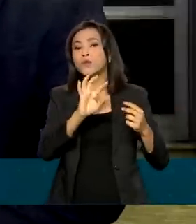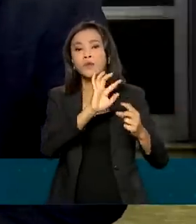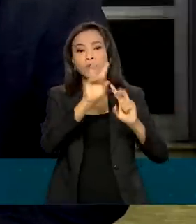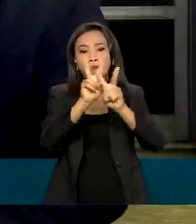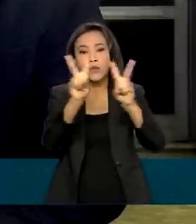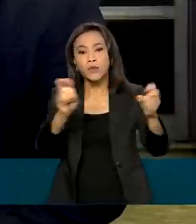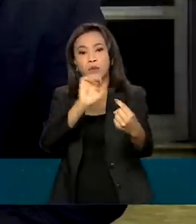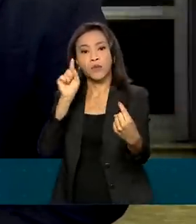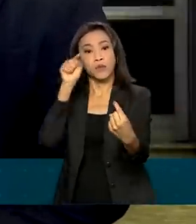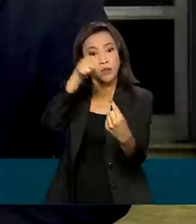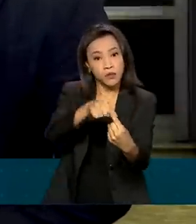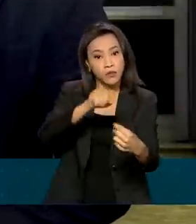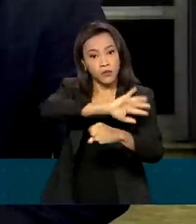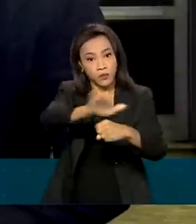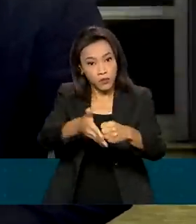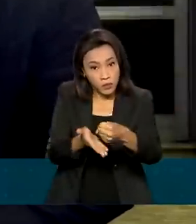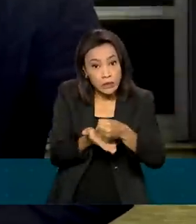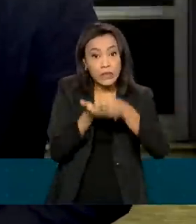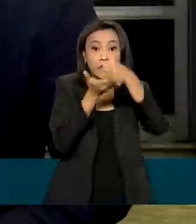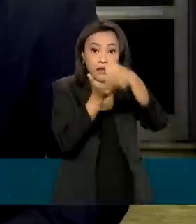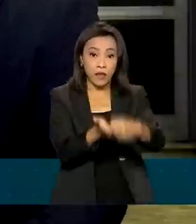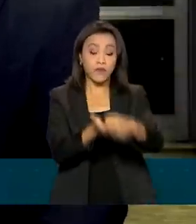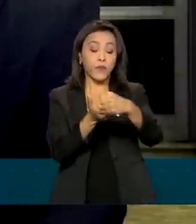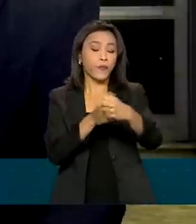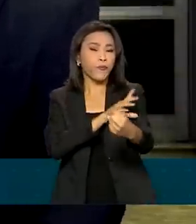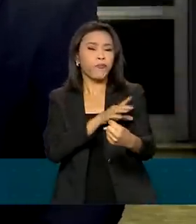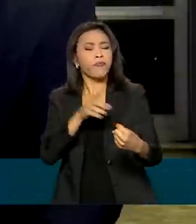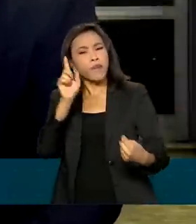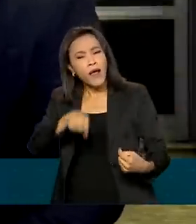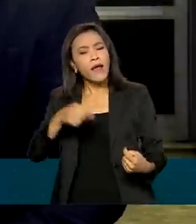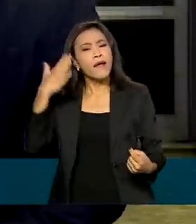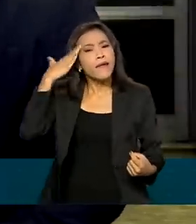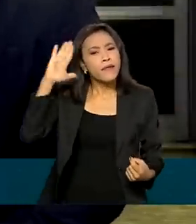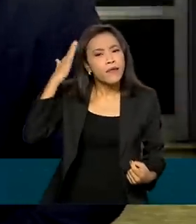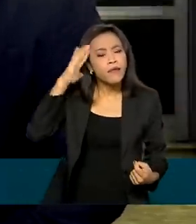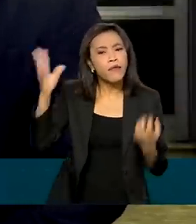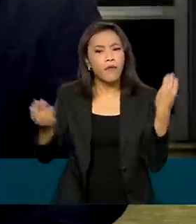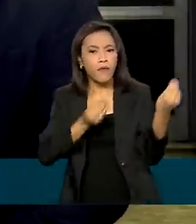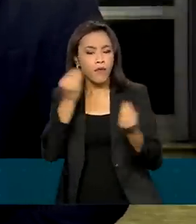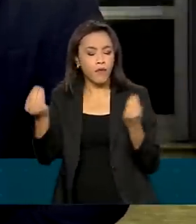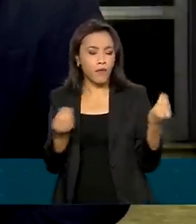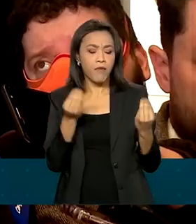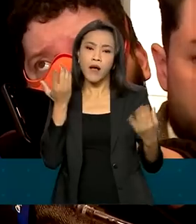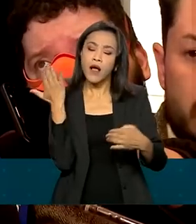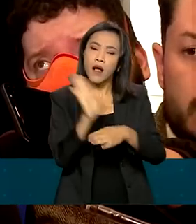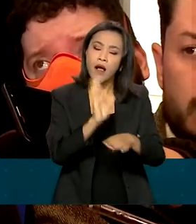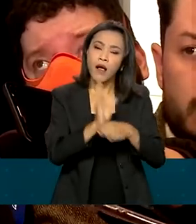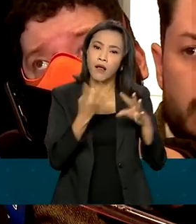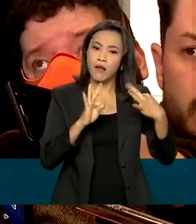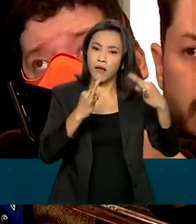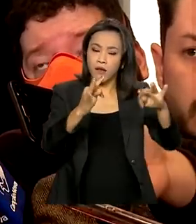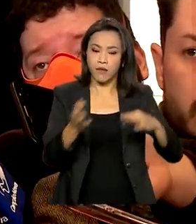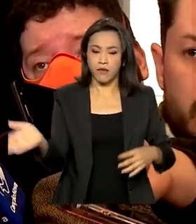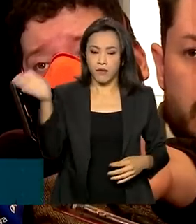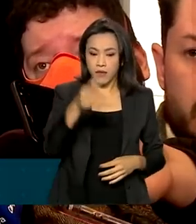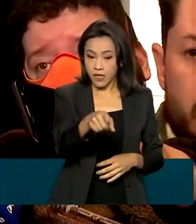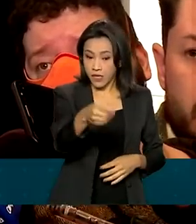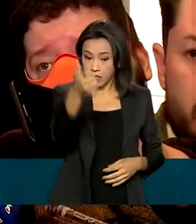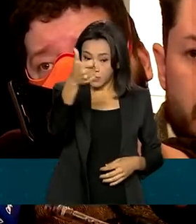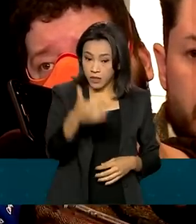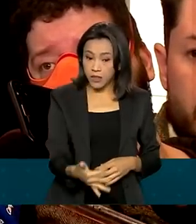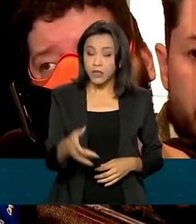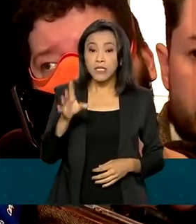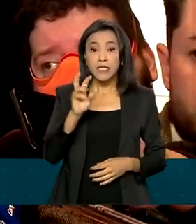desenvolvimento sustentável. A ideia é entender o alcance de transformação dessa nova tecnologia. O 5G vai fazer todas as